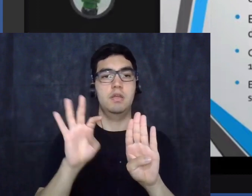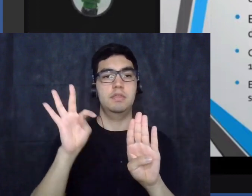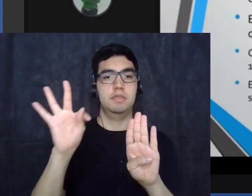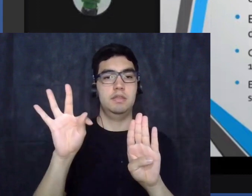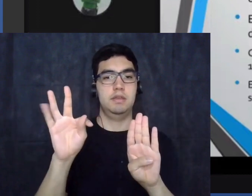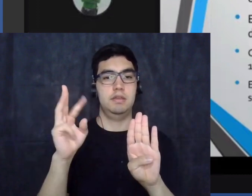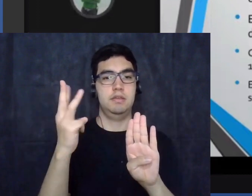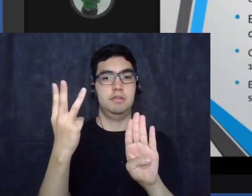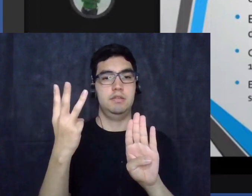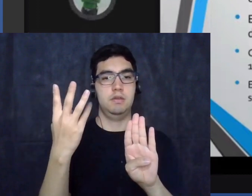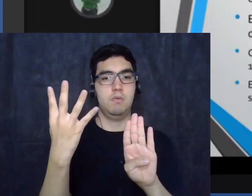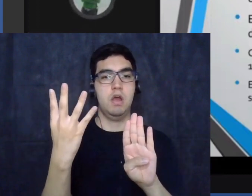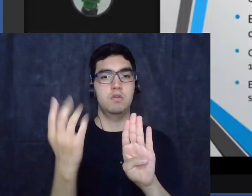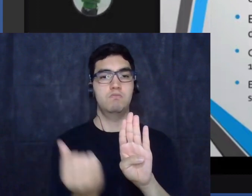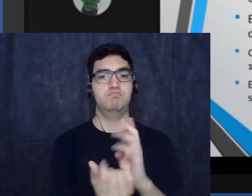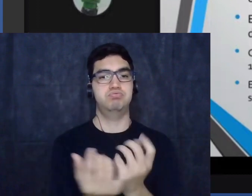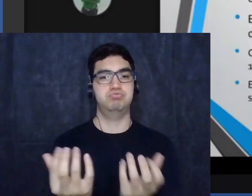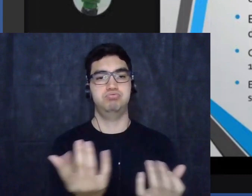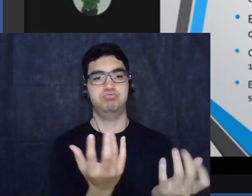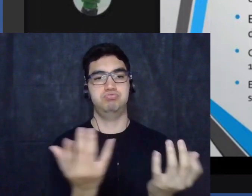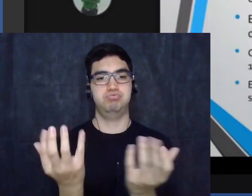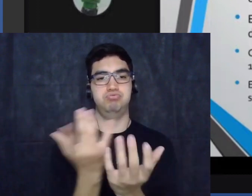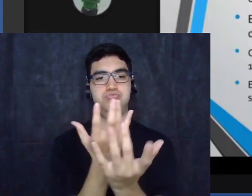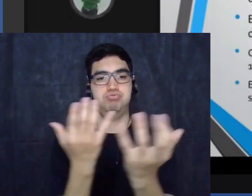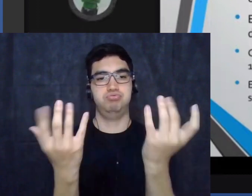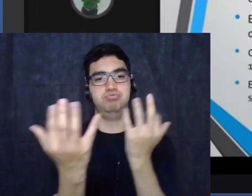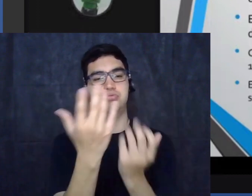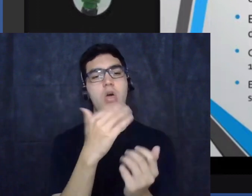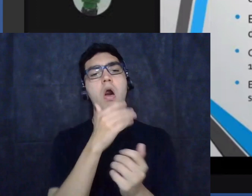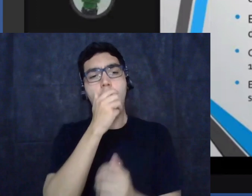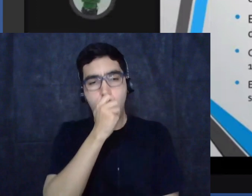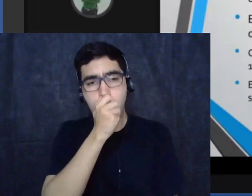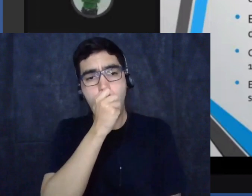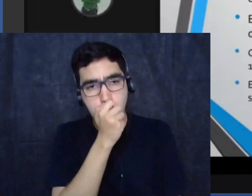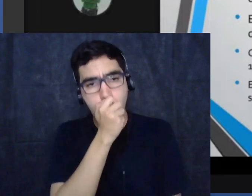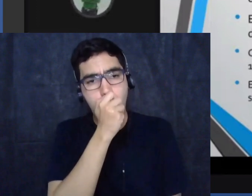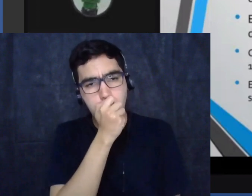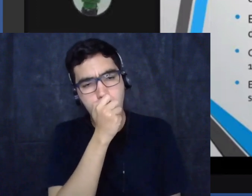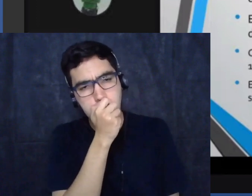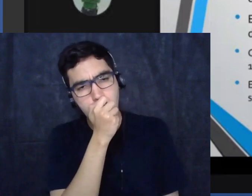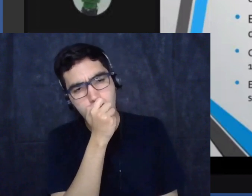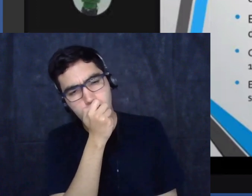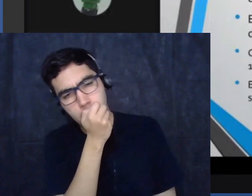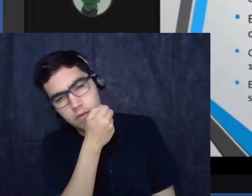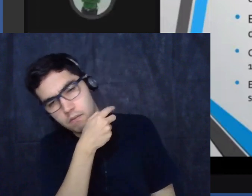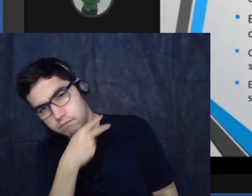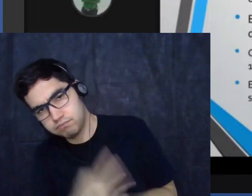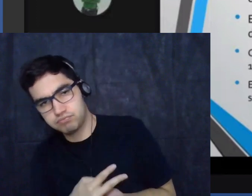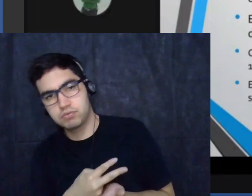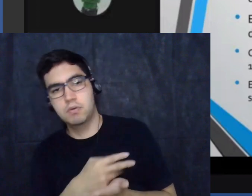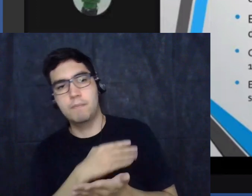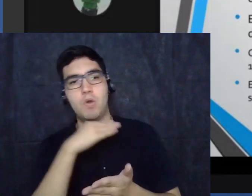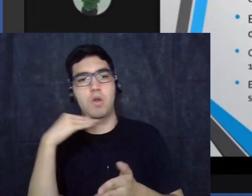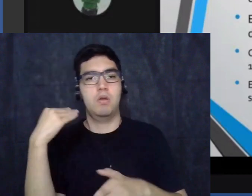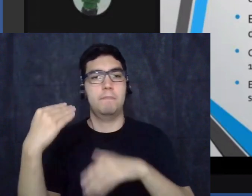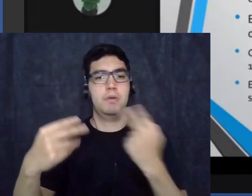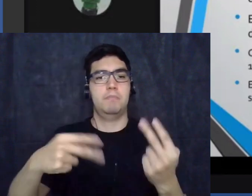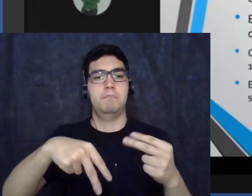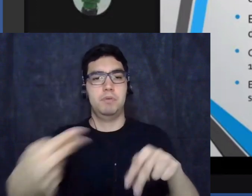1941 da igreja esse programa que ele acabou sendo suspenso